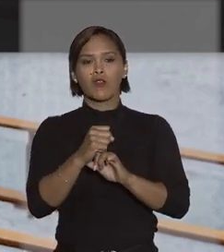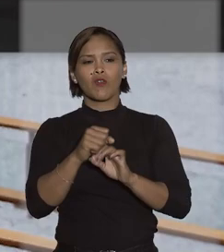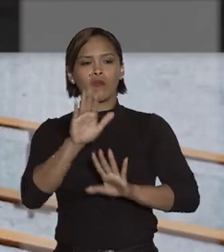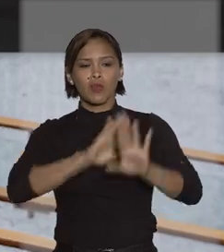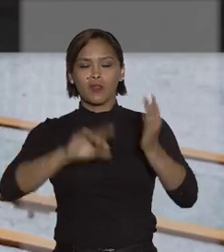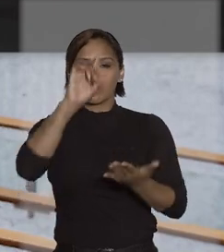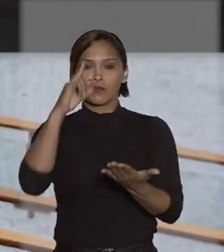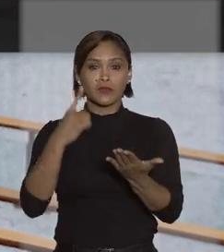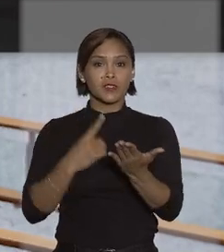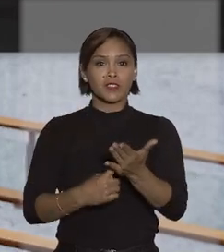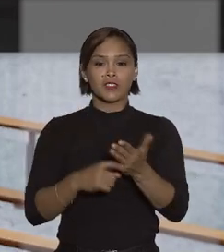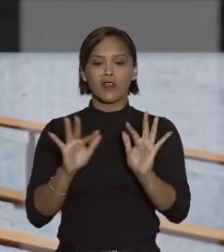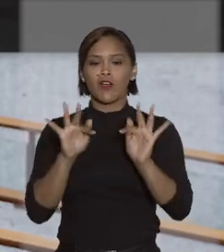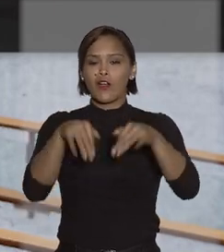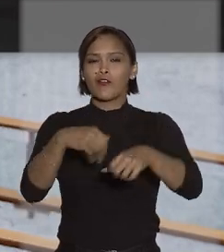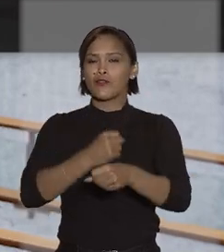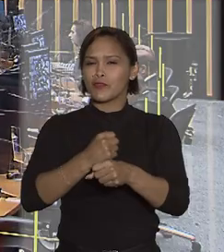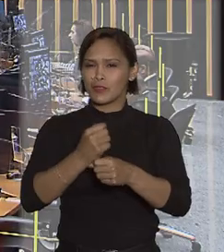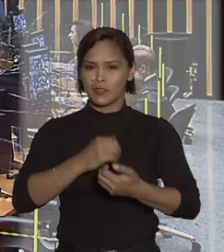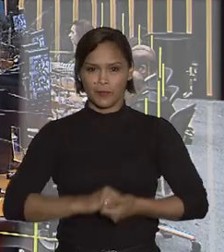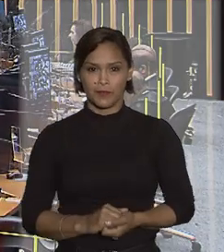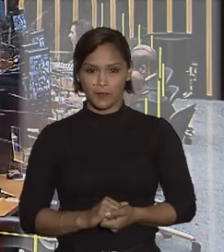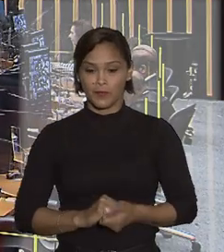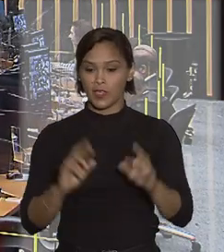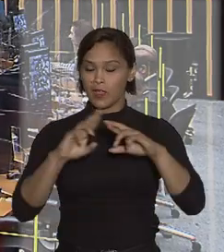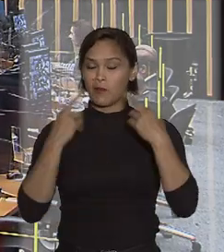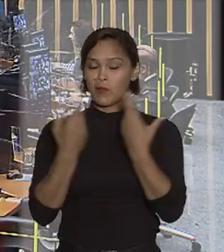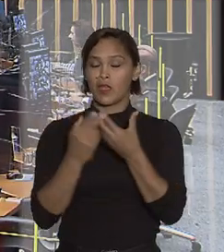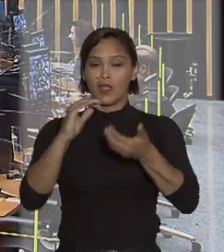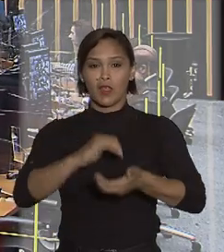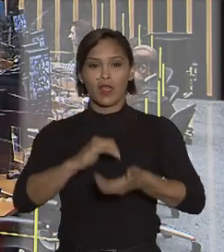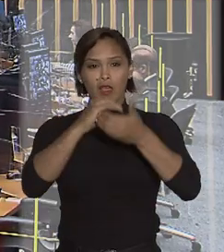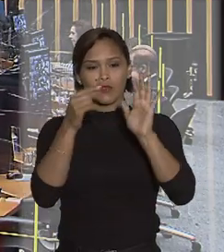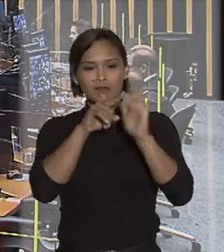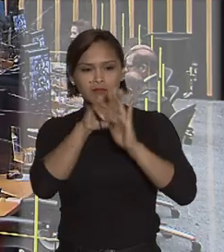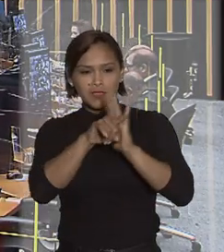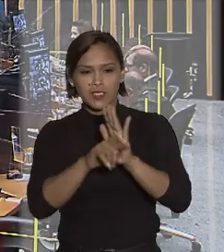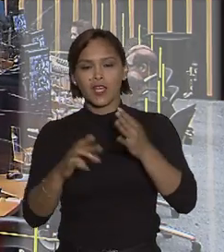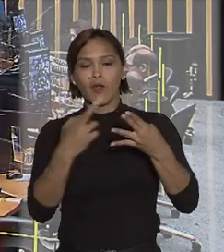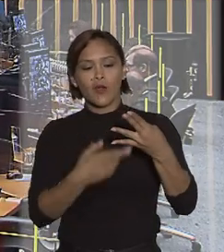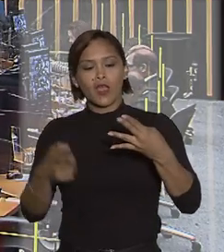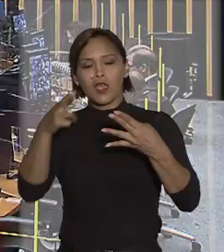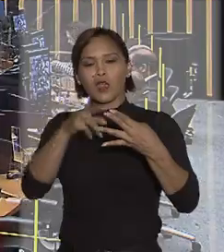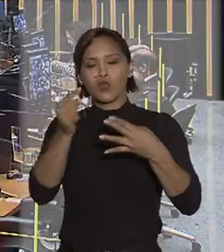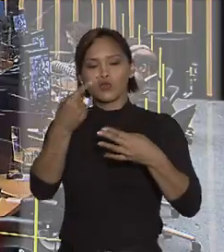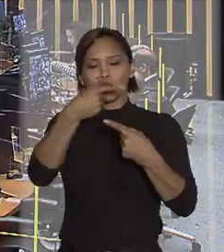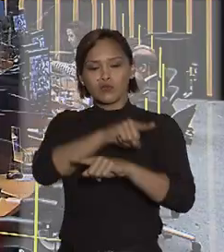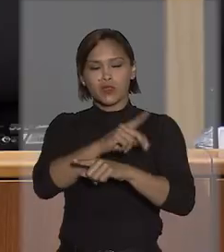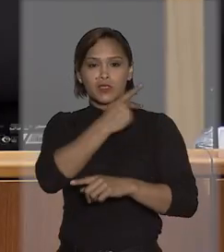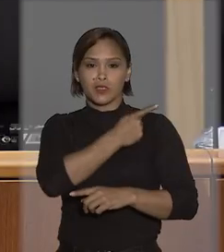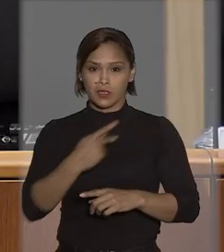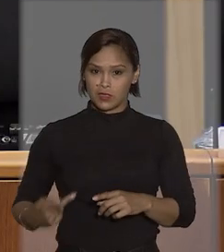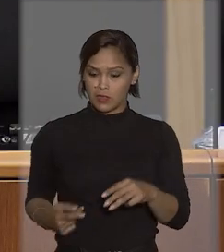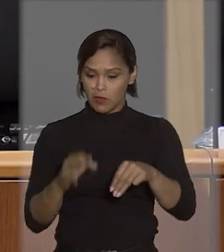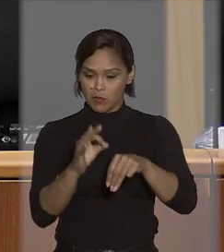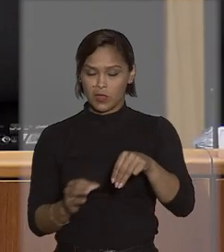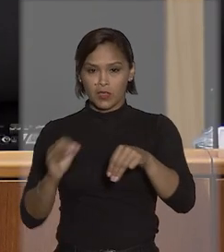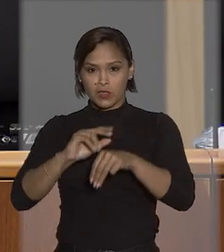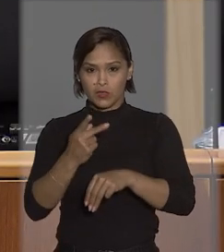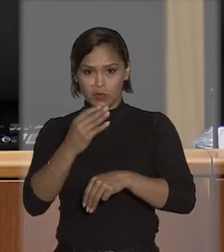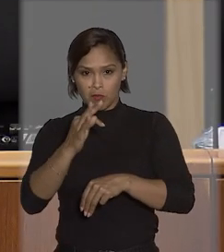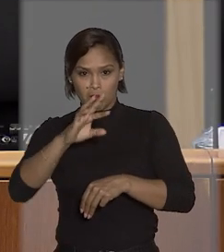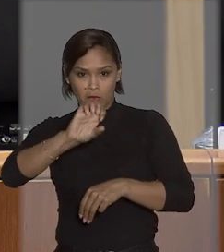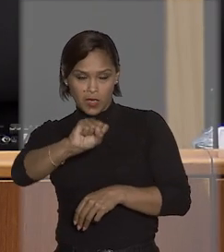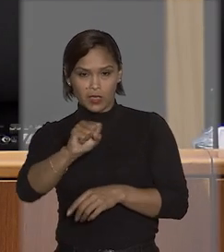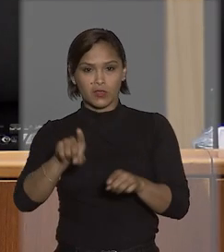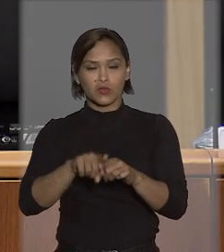previsão de decisão até o fim do ano. Pela Corte Especial, será analisado o recurso contra a decisão do presidente, ministro Humberto Martins,